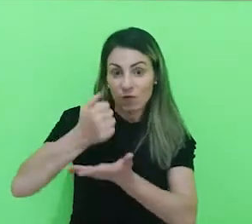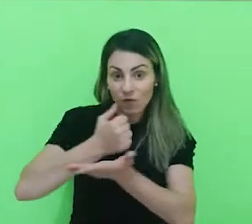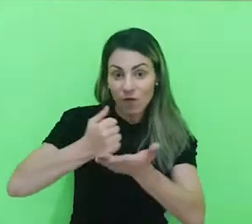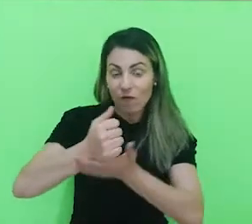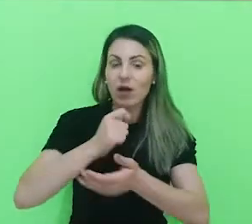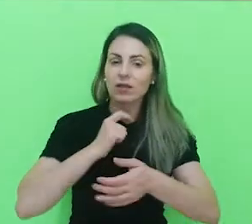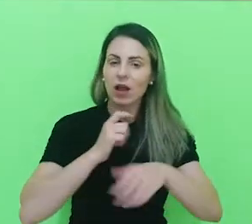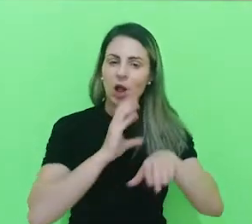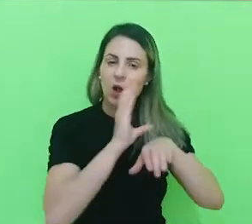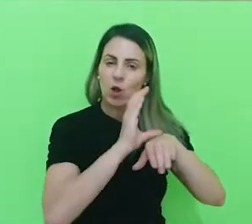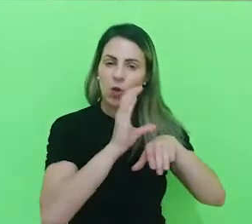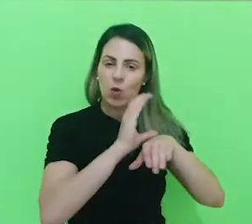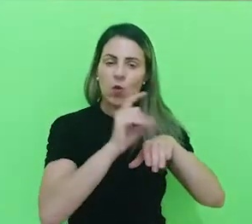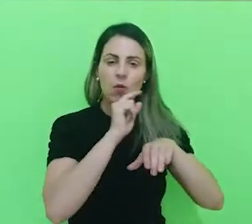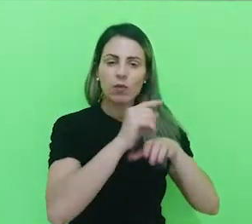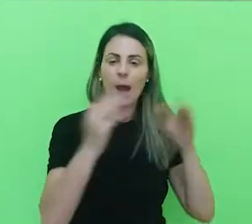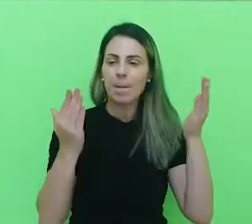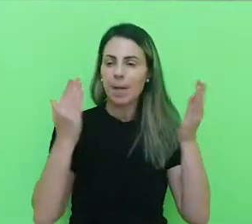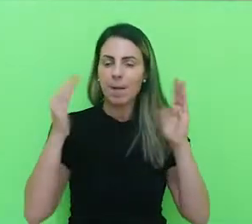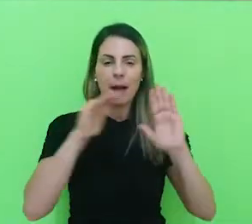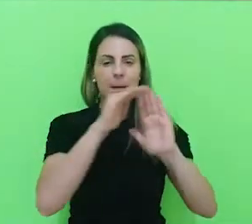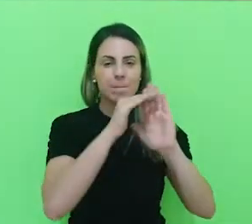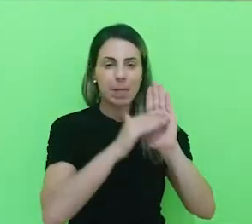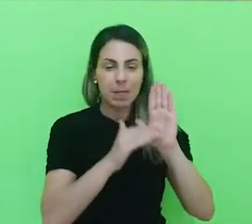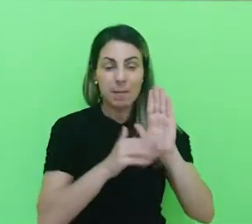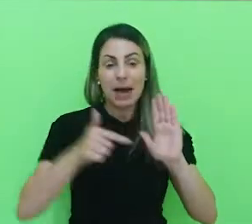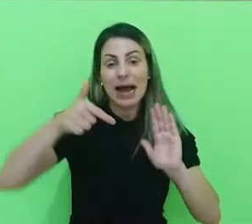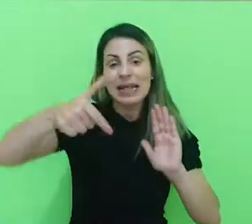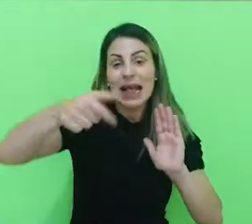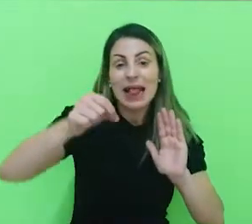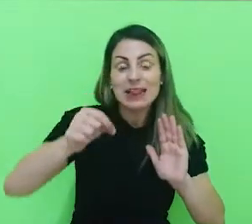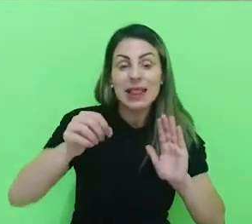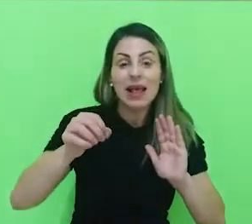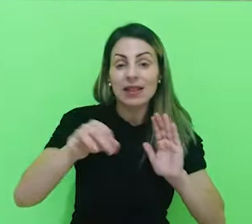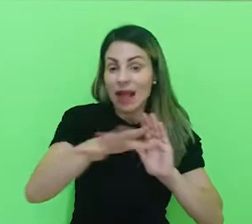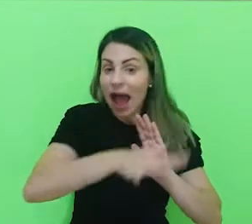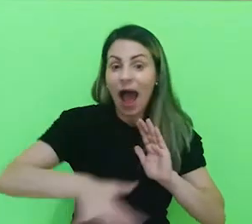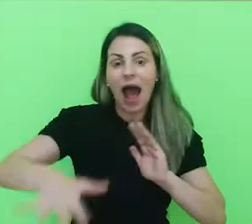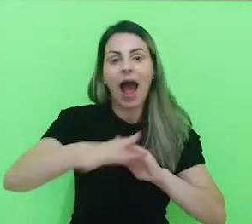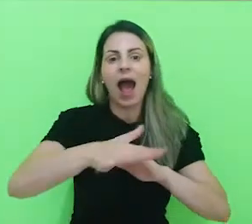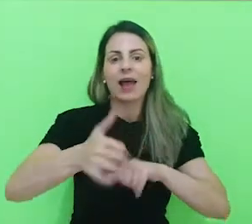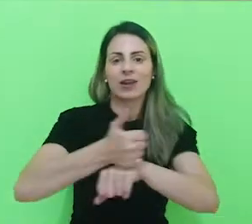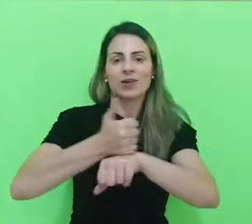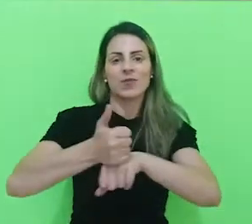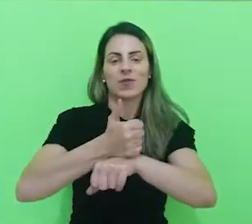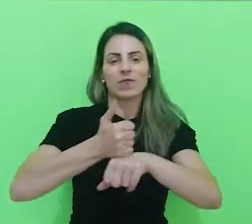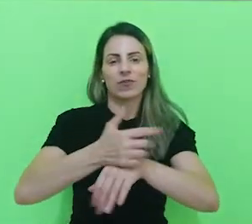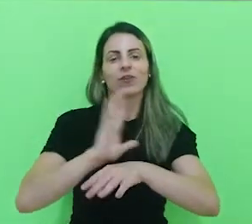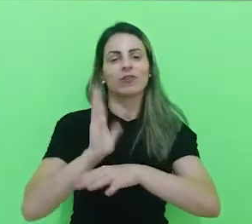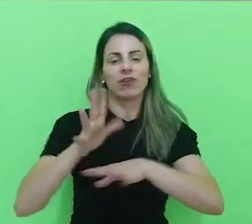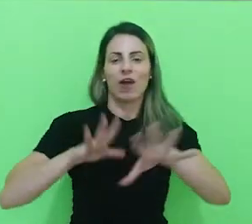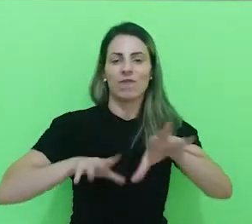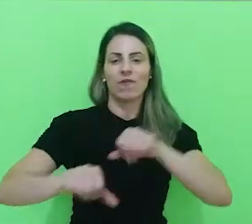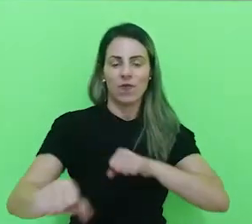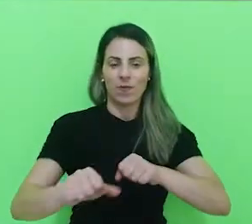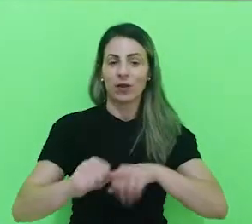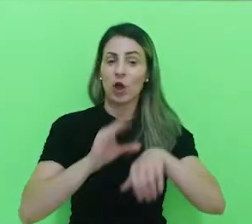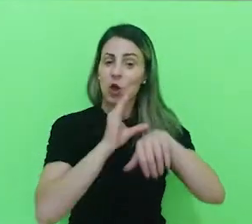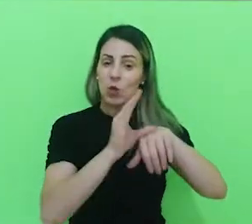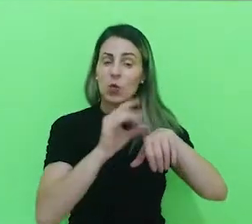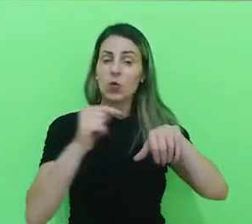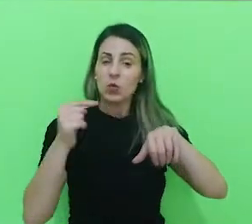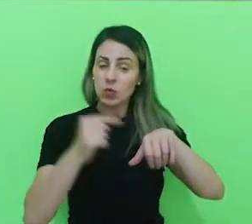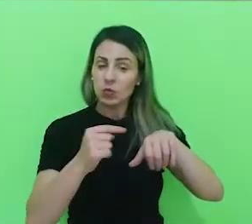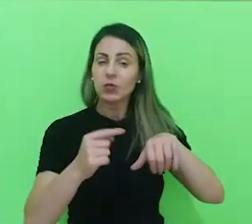confere 70 áreas de atuação para o profissional que se forma. Então é um curso que